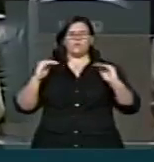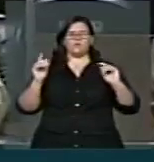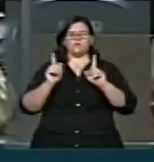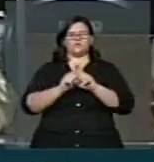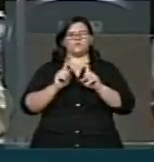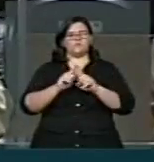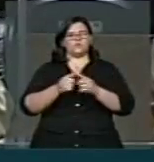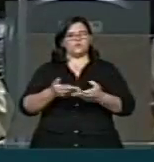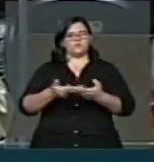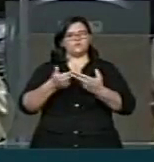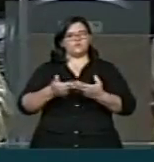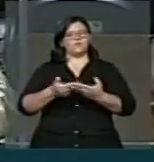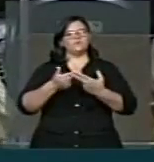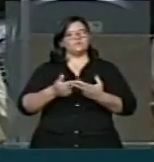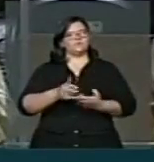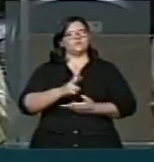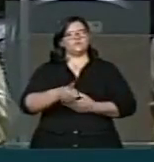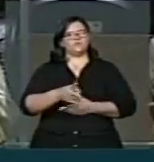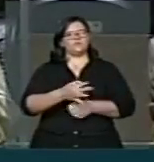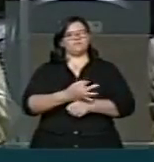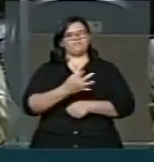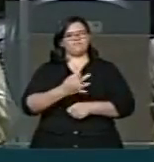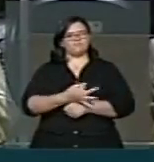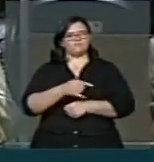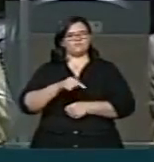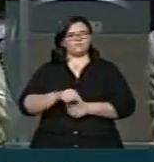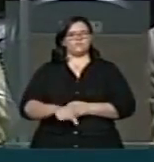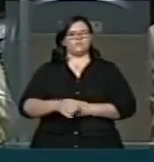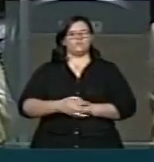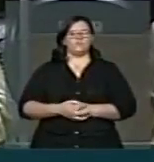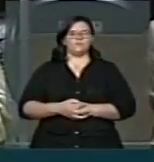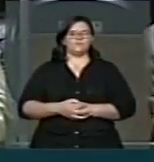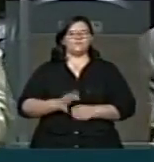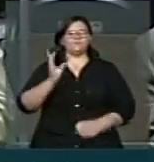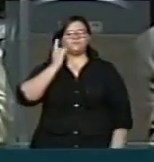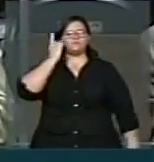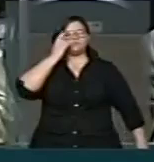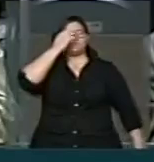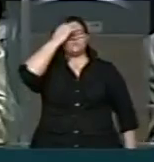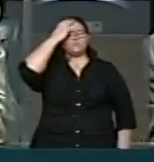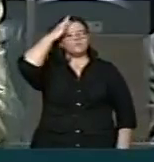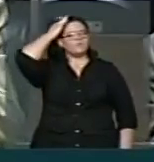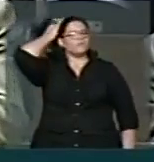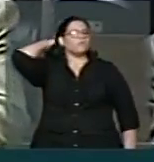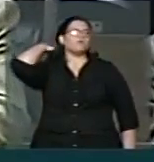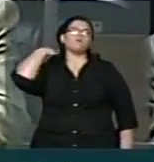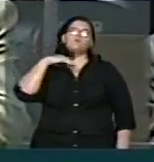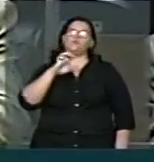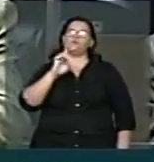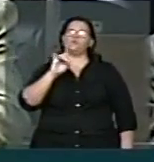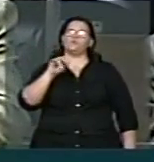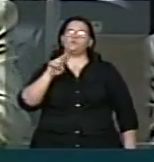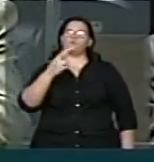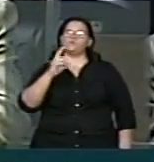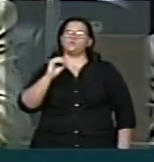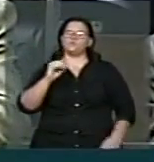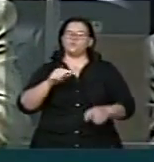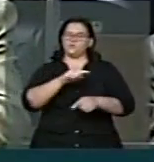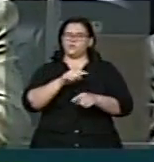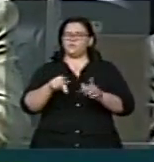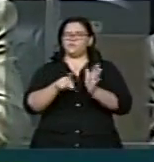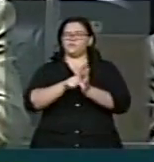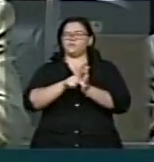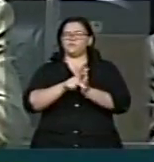Pacientemente resiste, deputado Edinho Beix, pelo Partido do Movimento Democrático